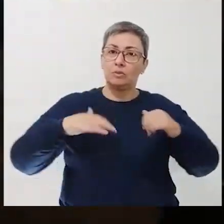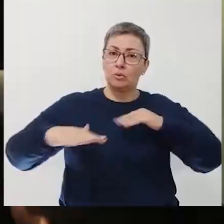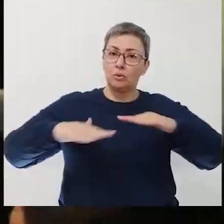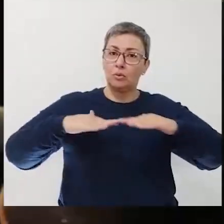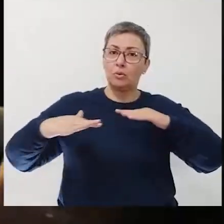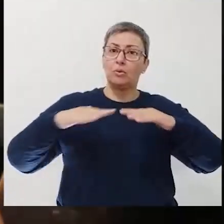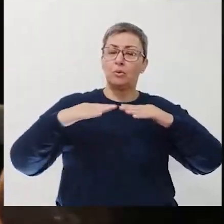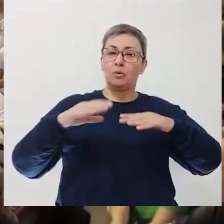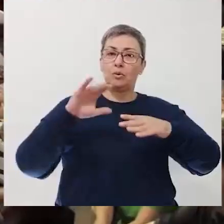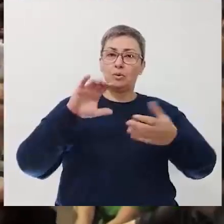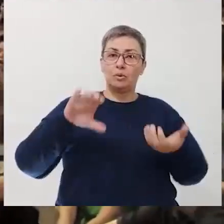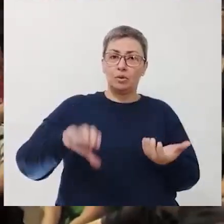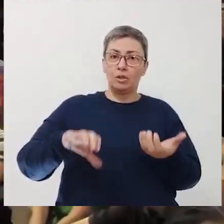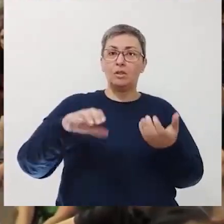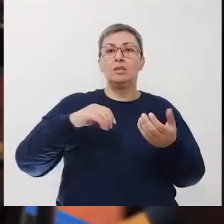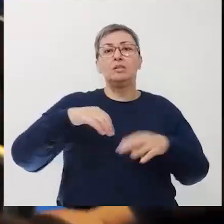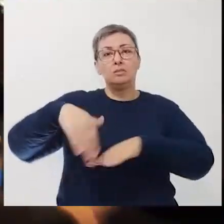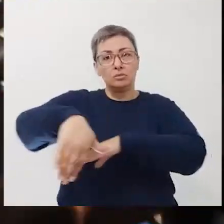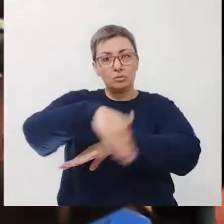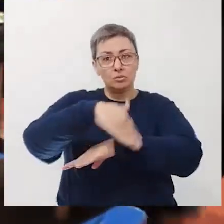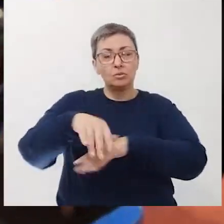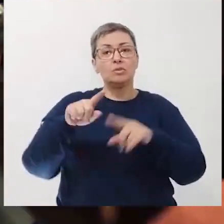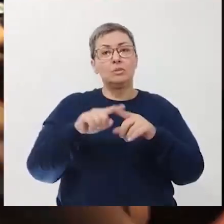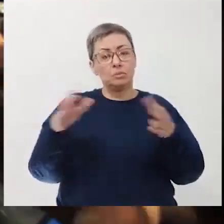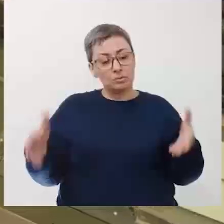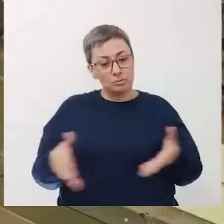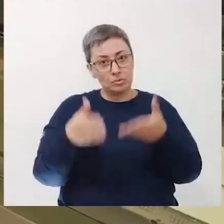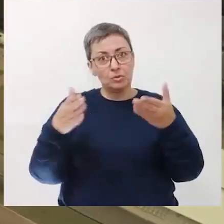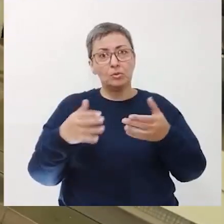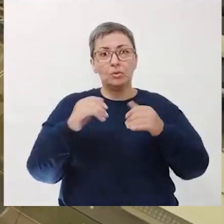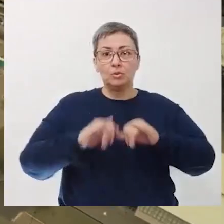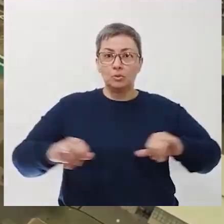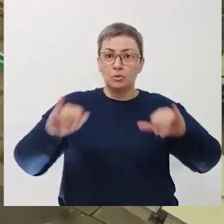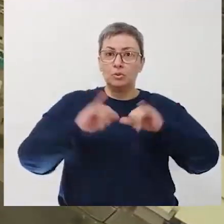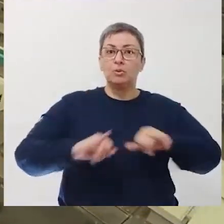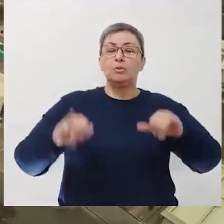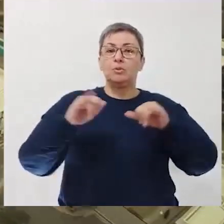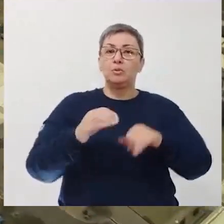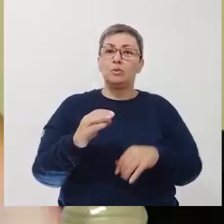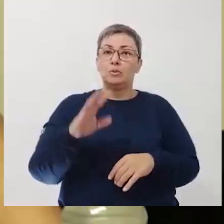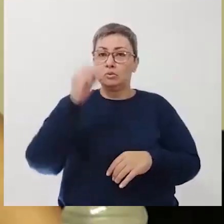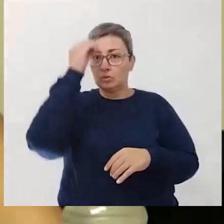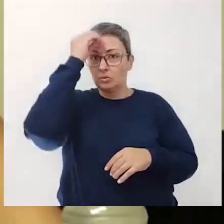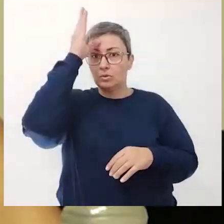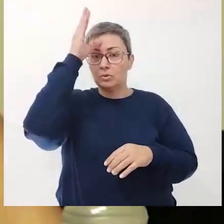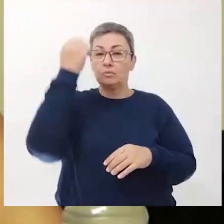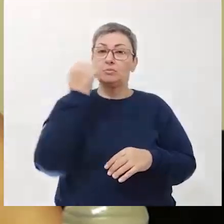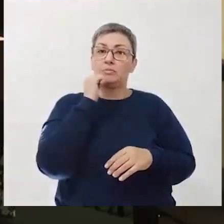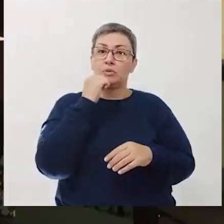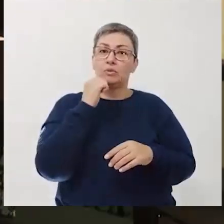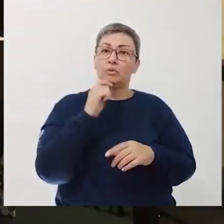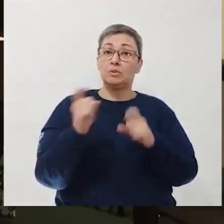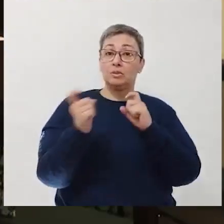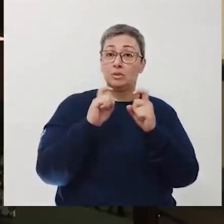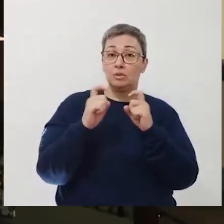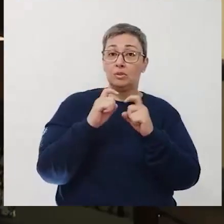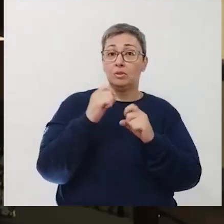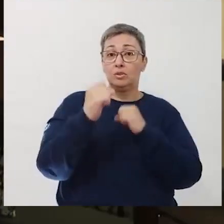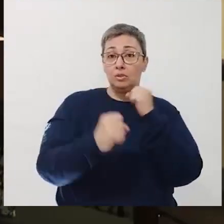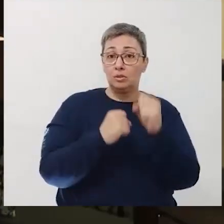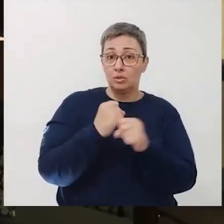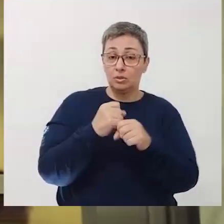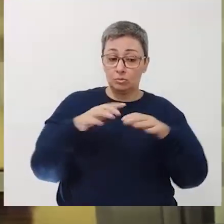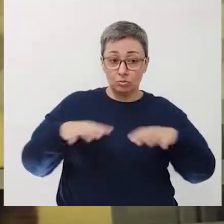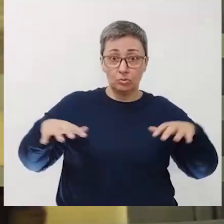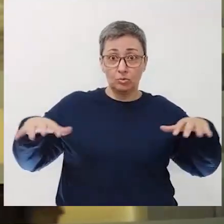manifestações do Congresso e nas ruas. E também promovendo a popularização do conhecimento científico em suas reuniões anuais e